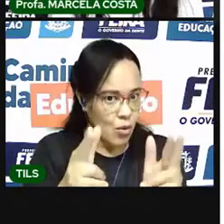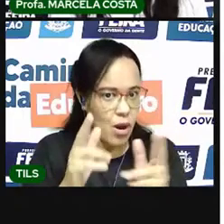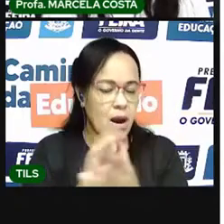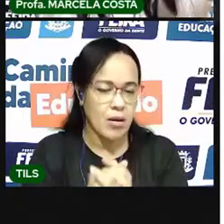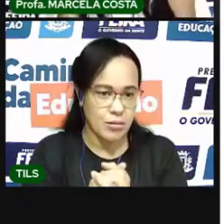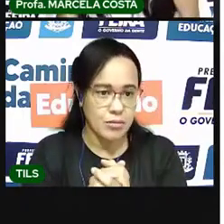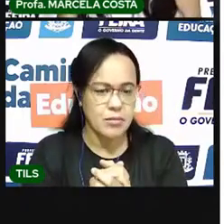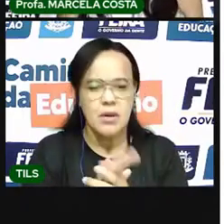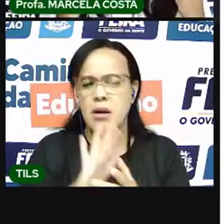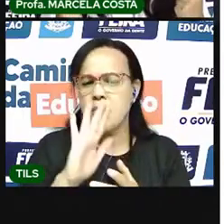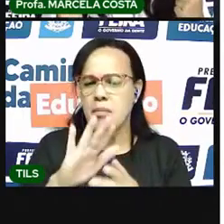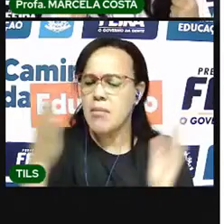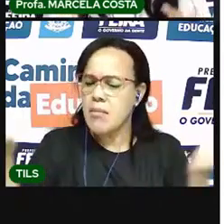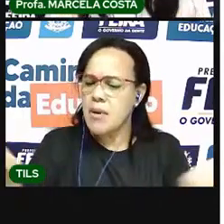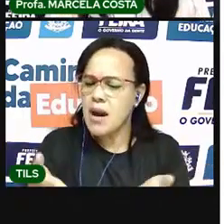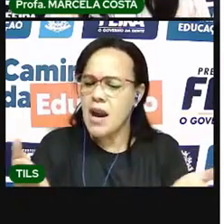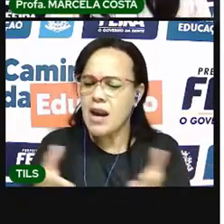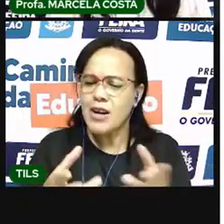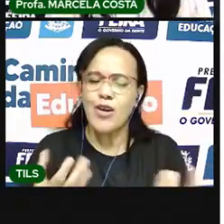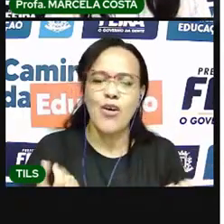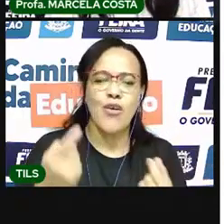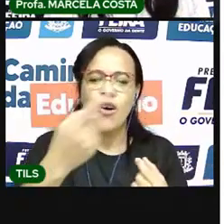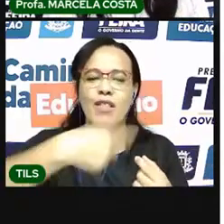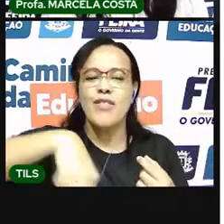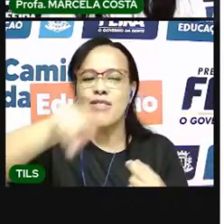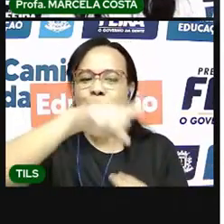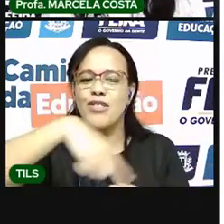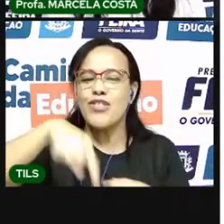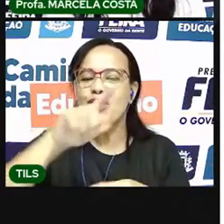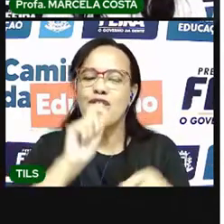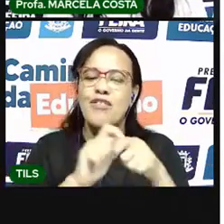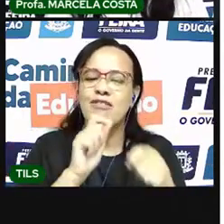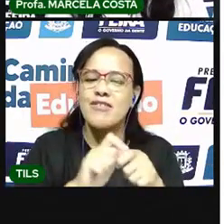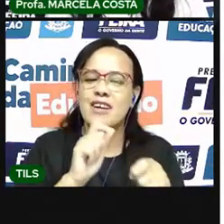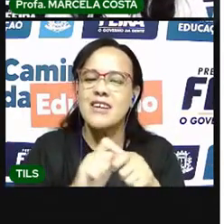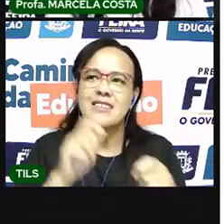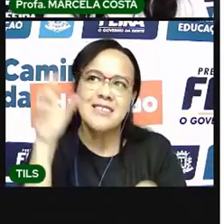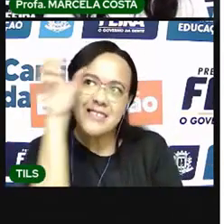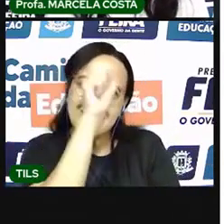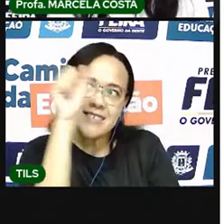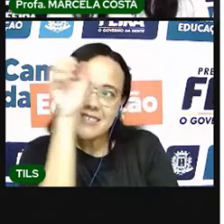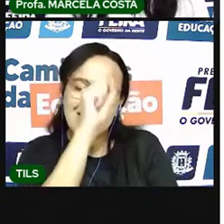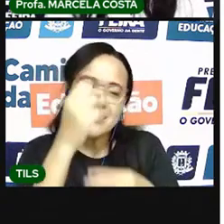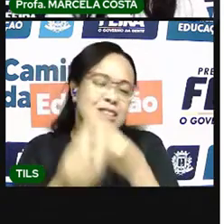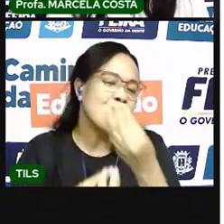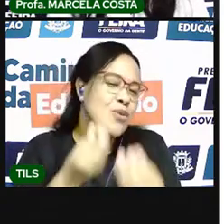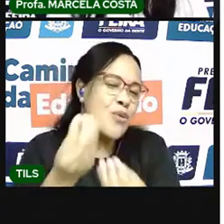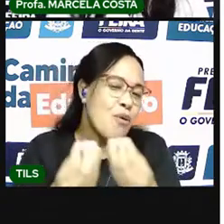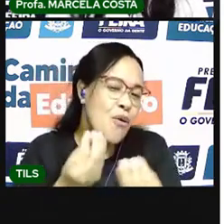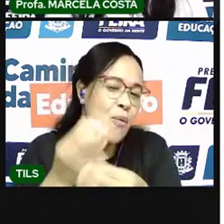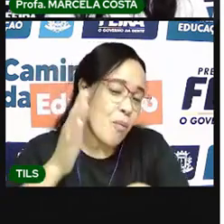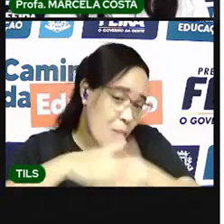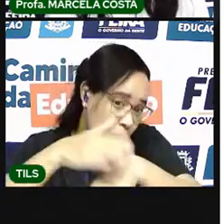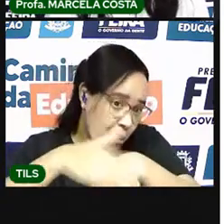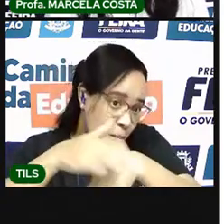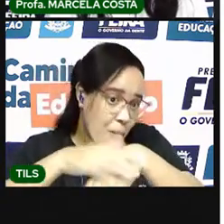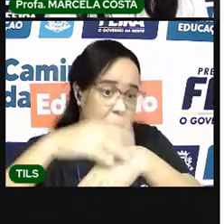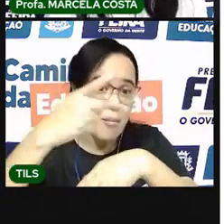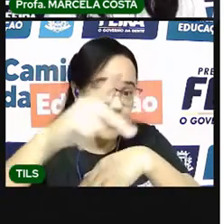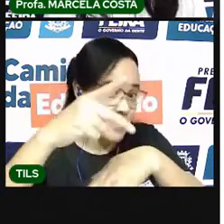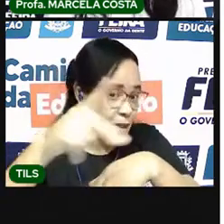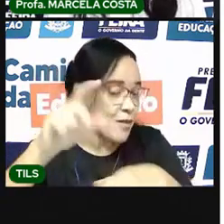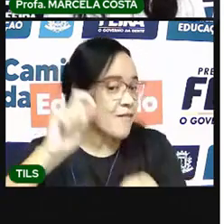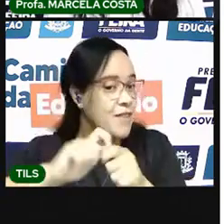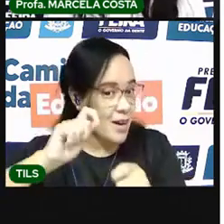Agora, mãos à obra. Chegou a hora da gente aprender a confeccionar uma peteca.